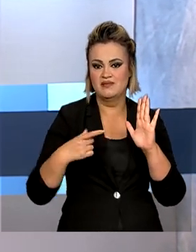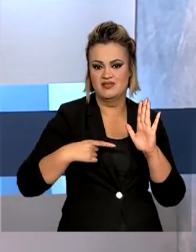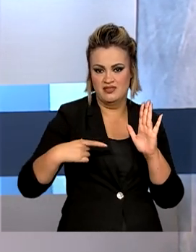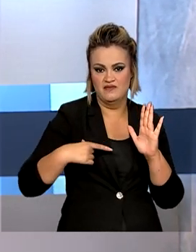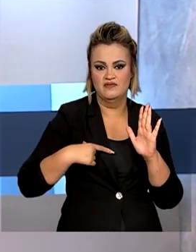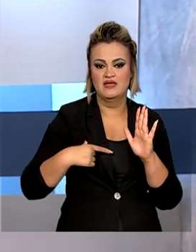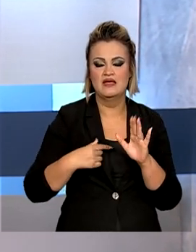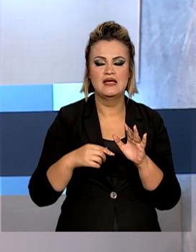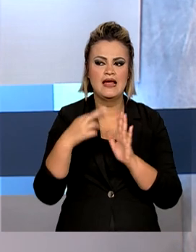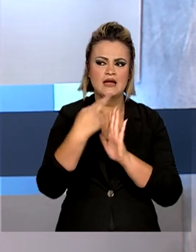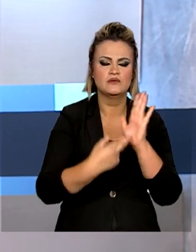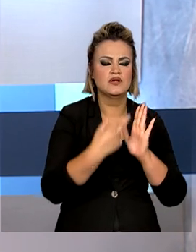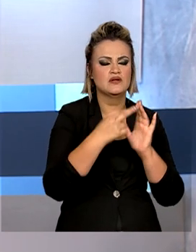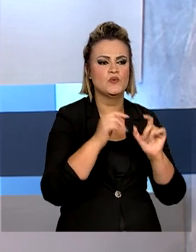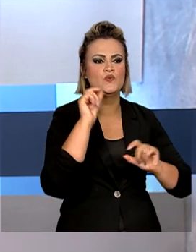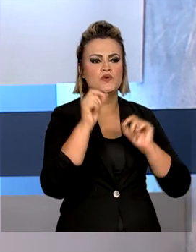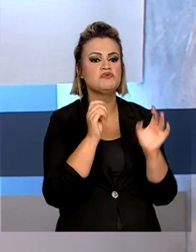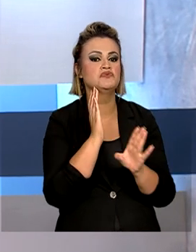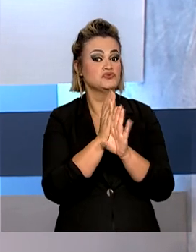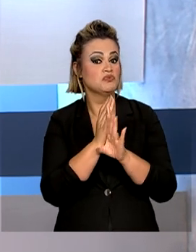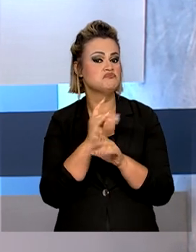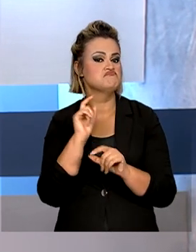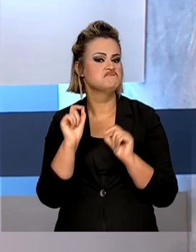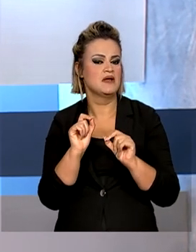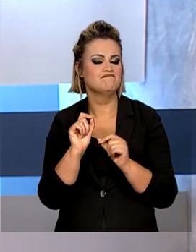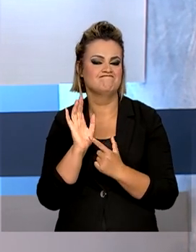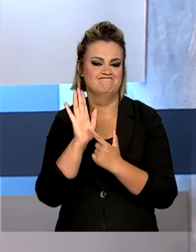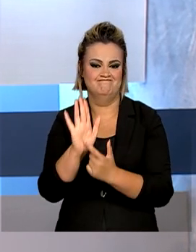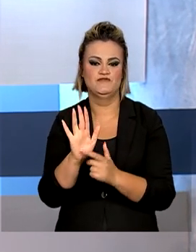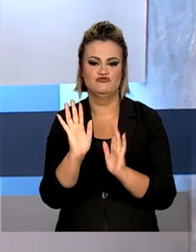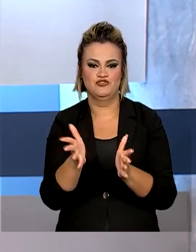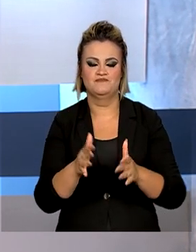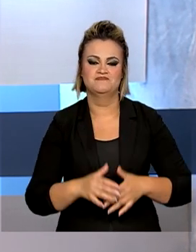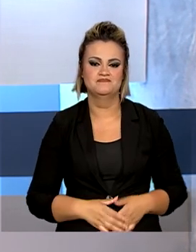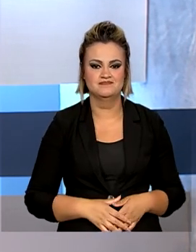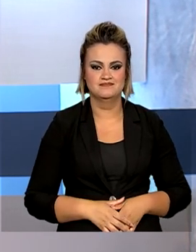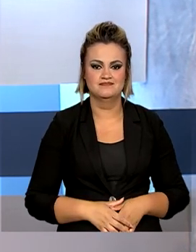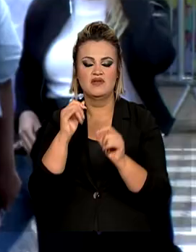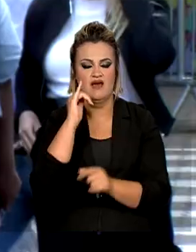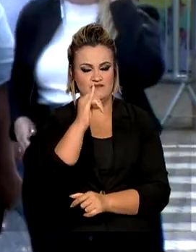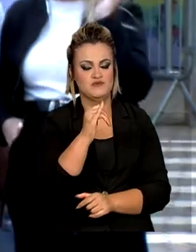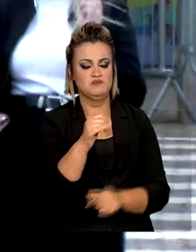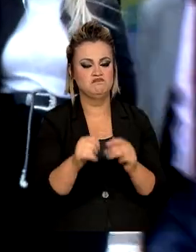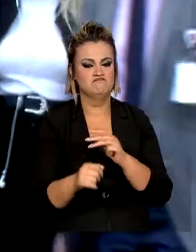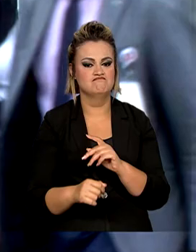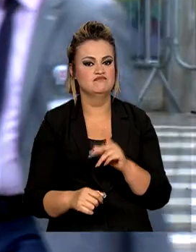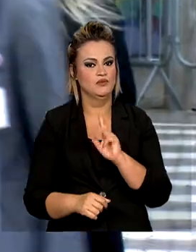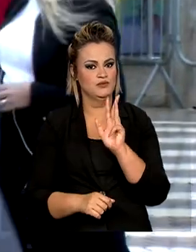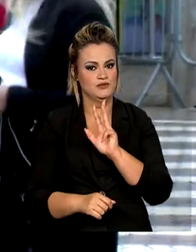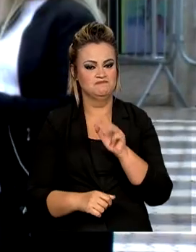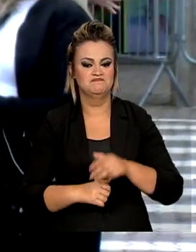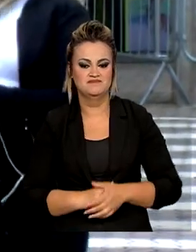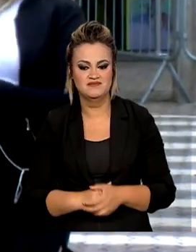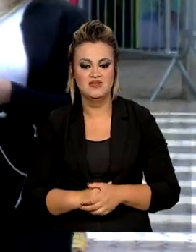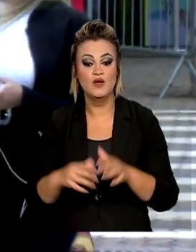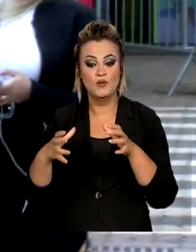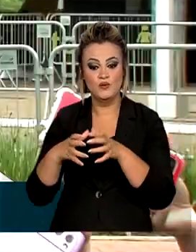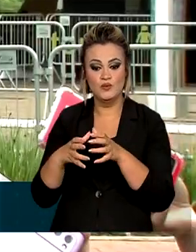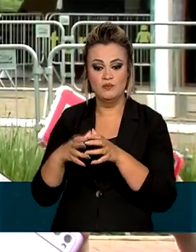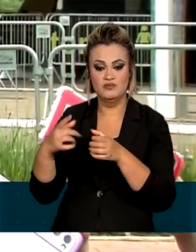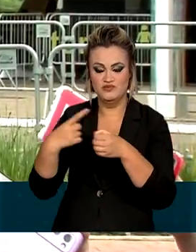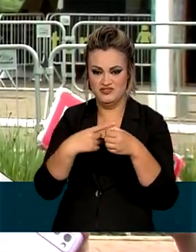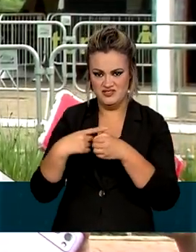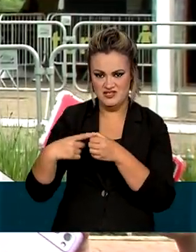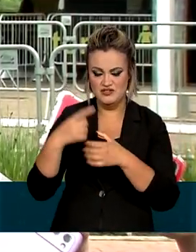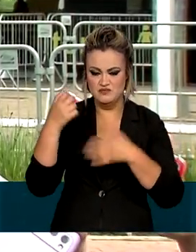Os primeiros relatórios de diagnóstico da transição foram entregues. No grupo técnico de cidades,